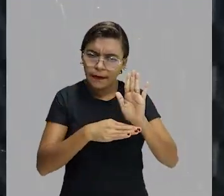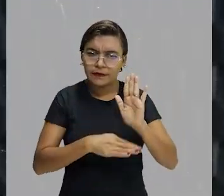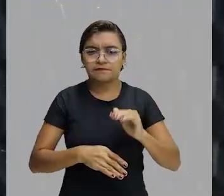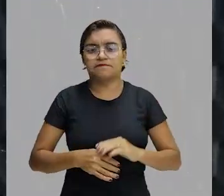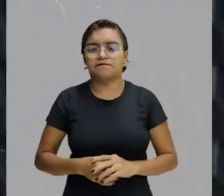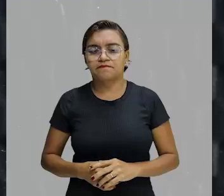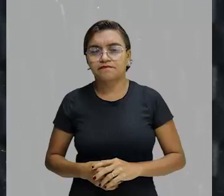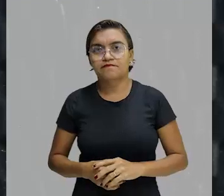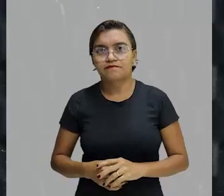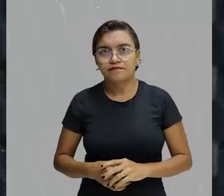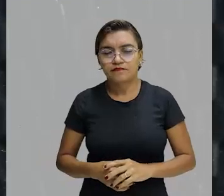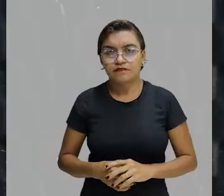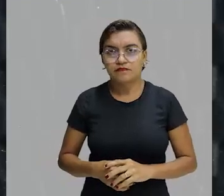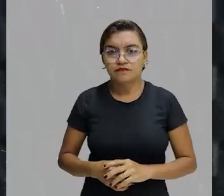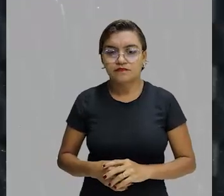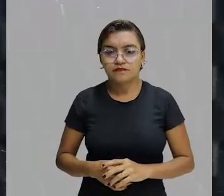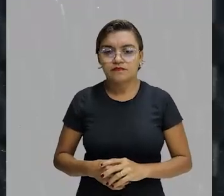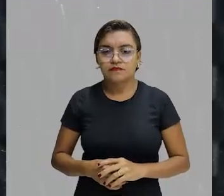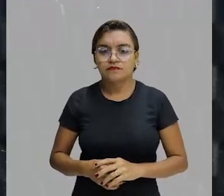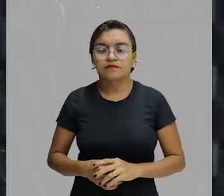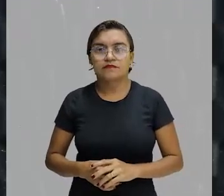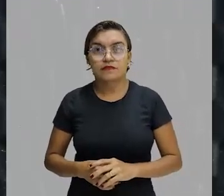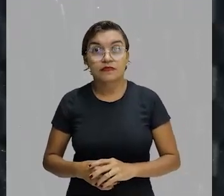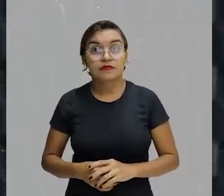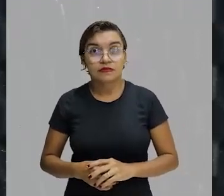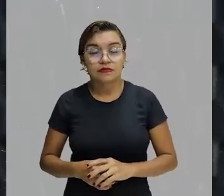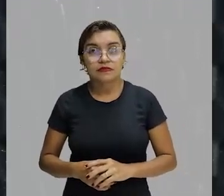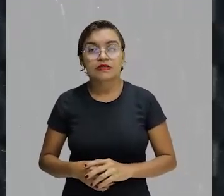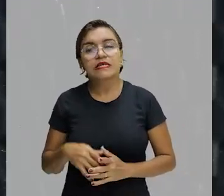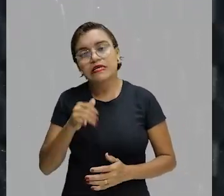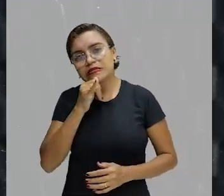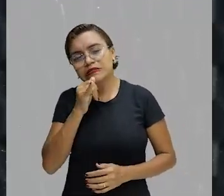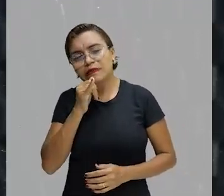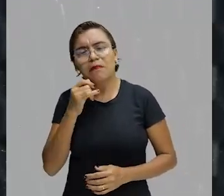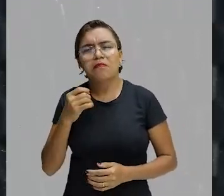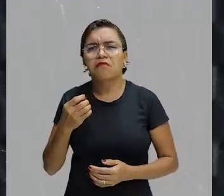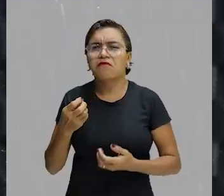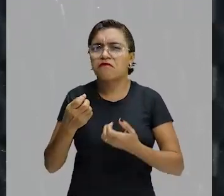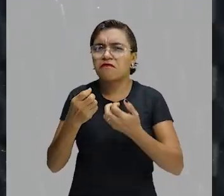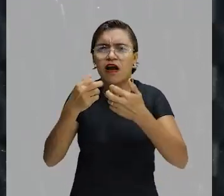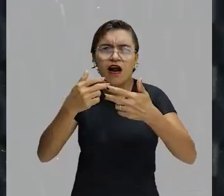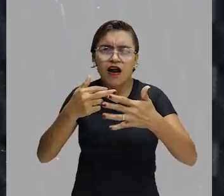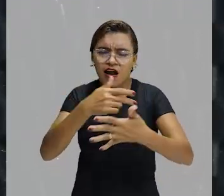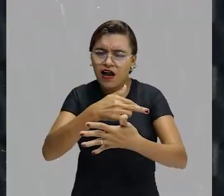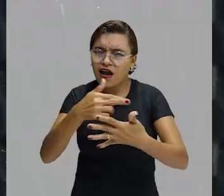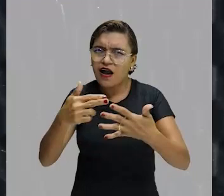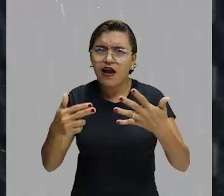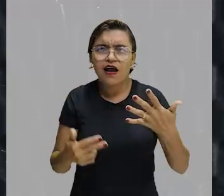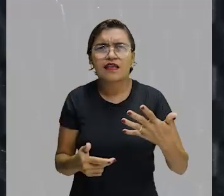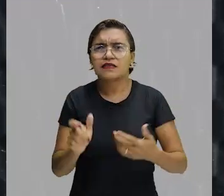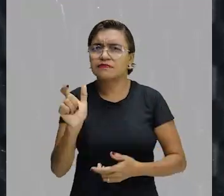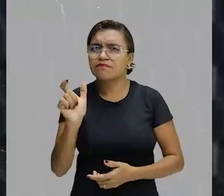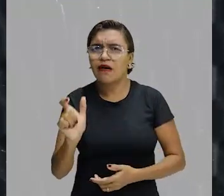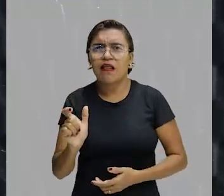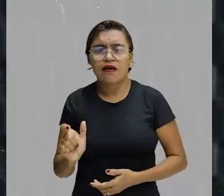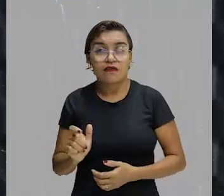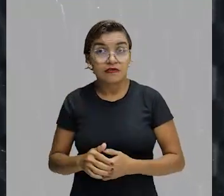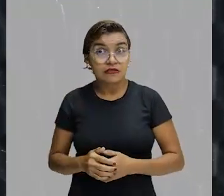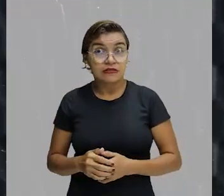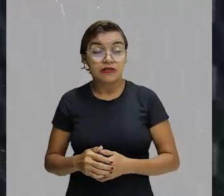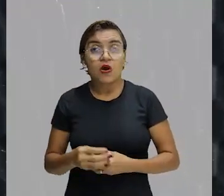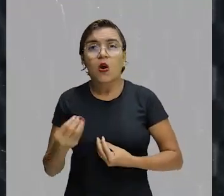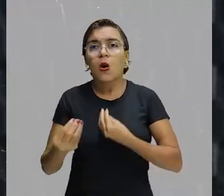Entrar para dentro. Subir para cima. Descer para baixo. Turma, é redundante. Se eu